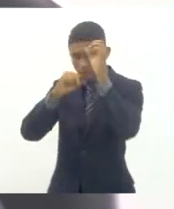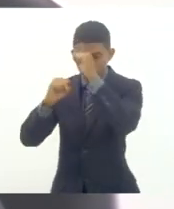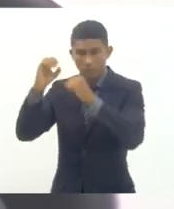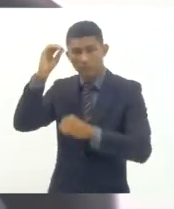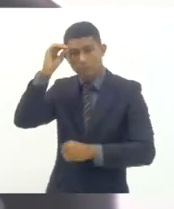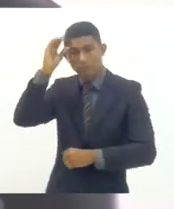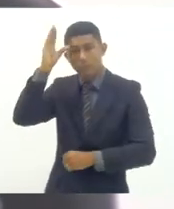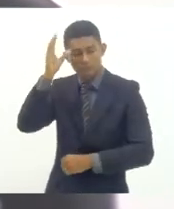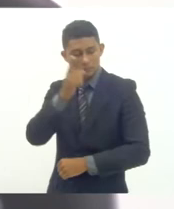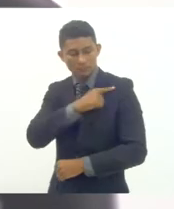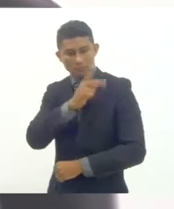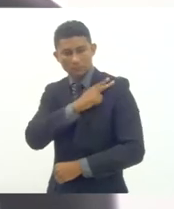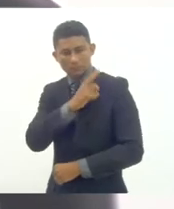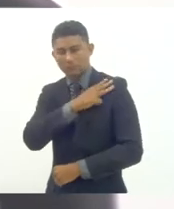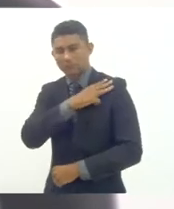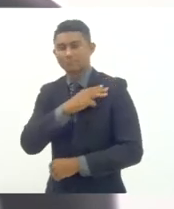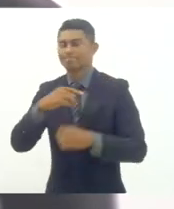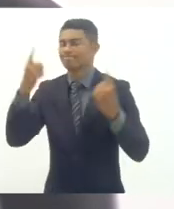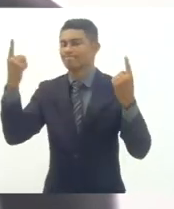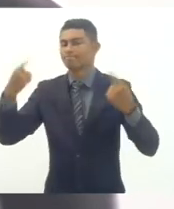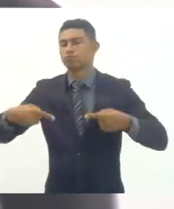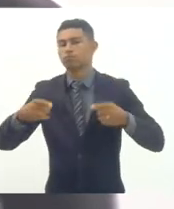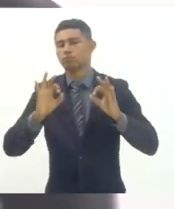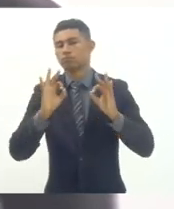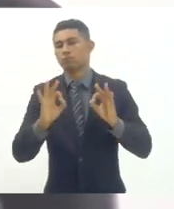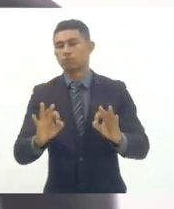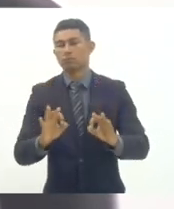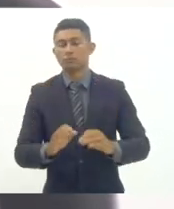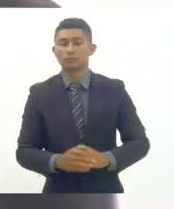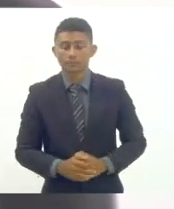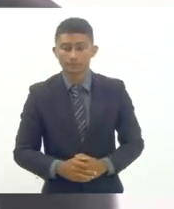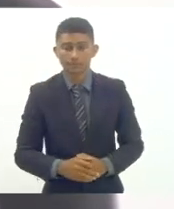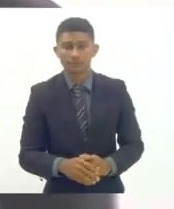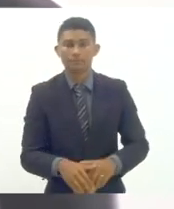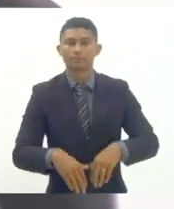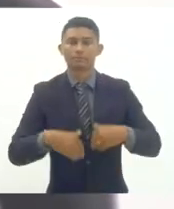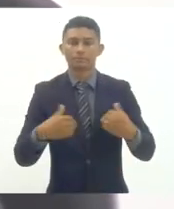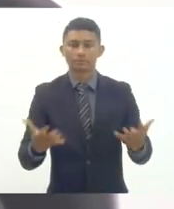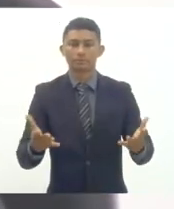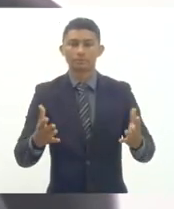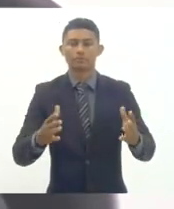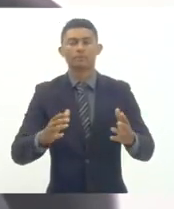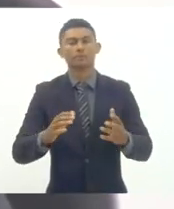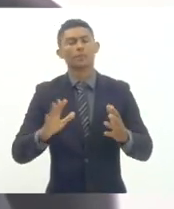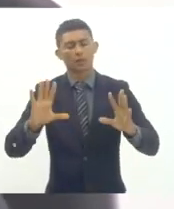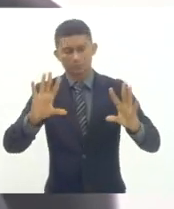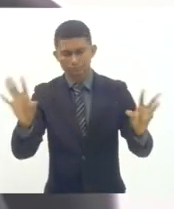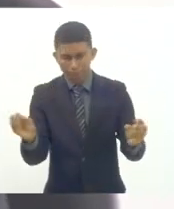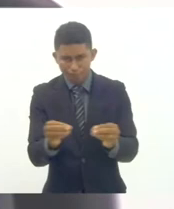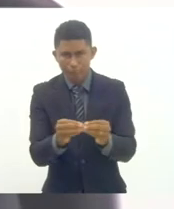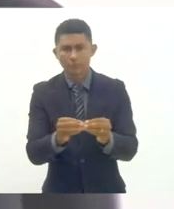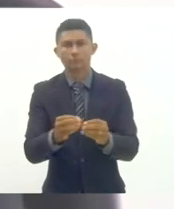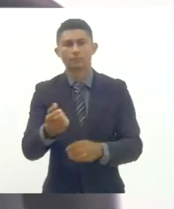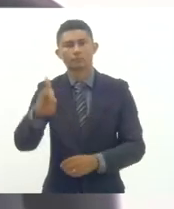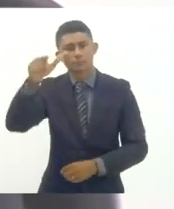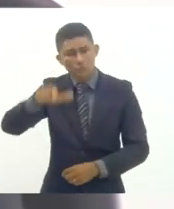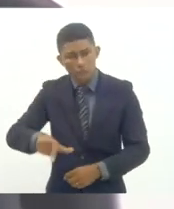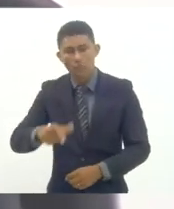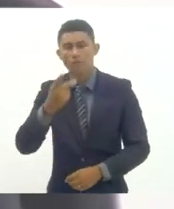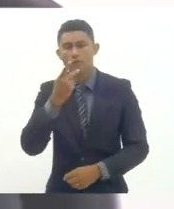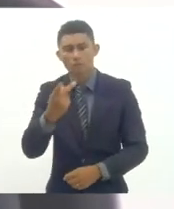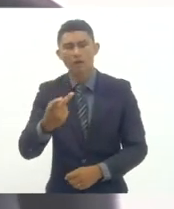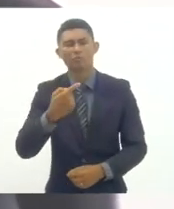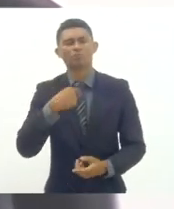ensino médio é desafiador então eu queria aqui fechar essa saudação obviamente reafirmando o compromisso